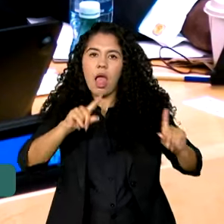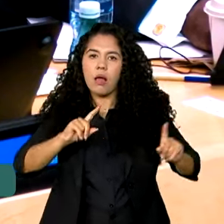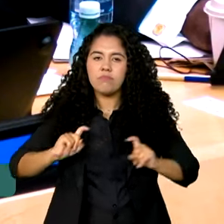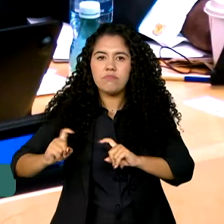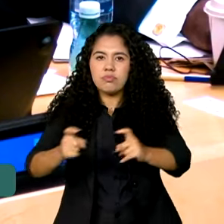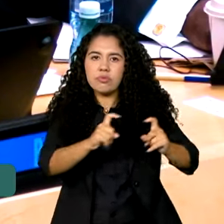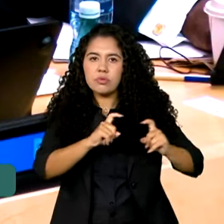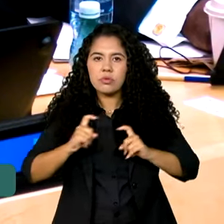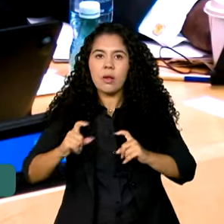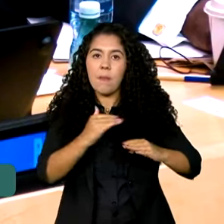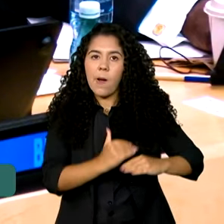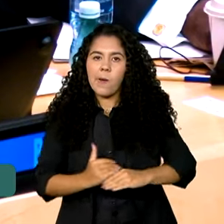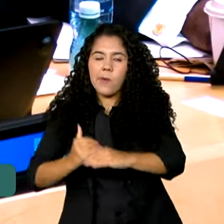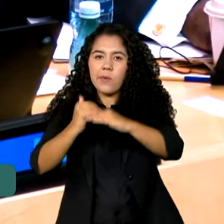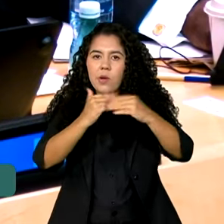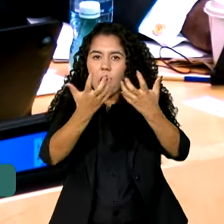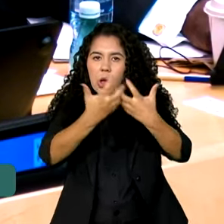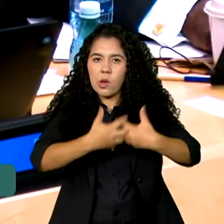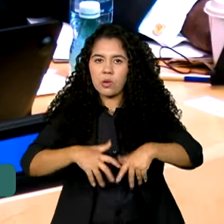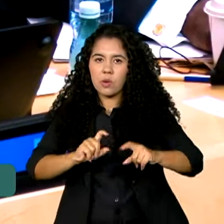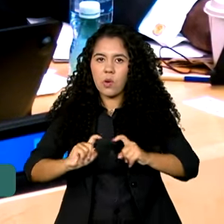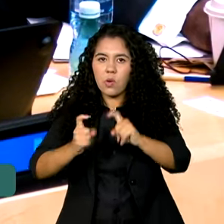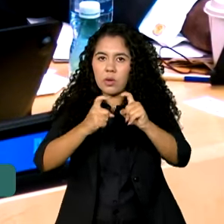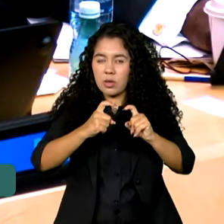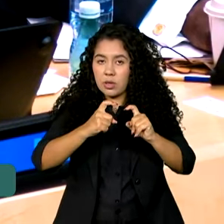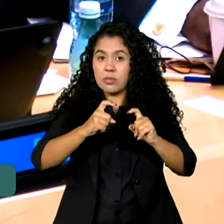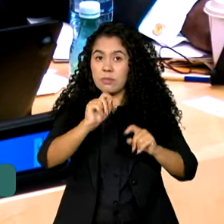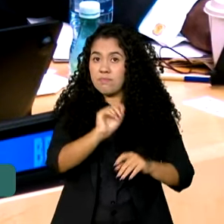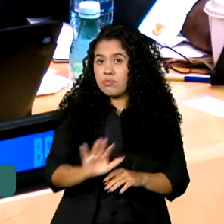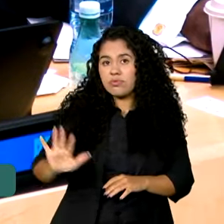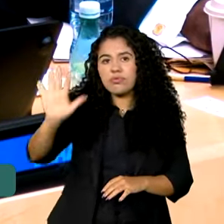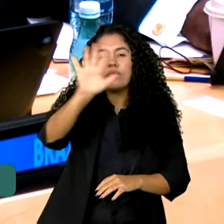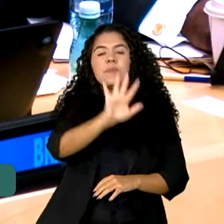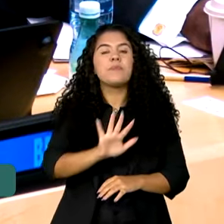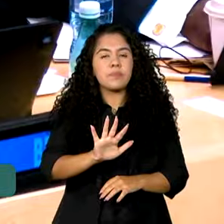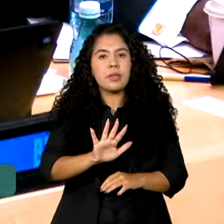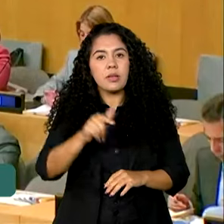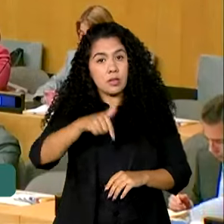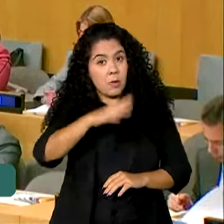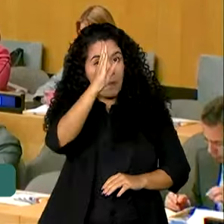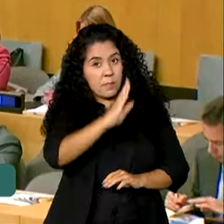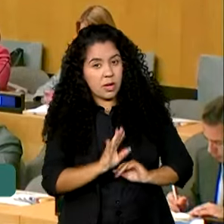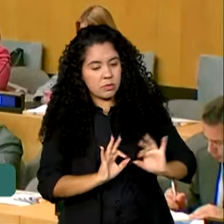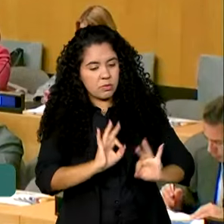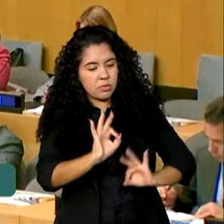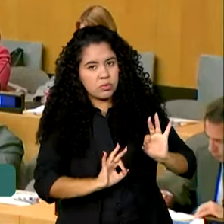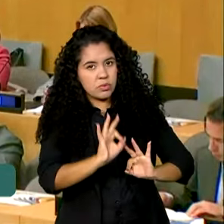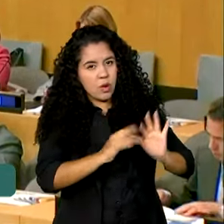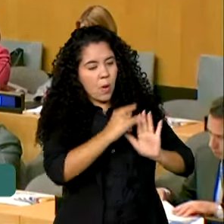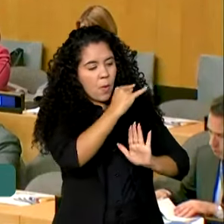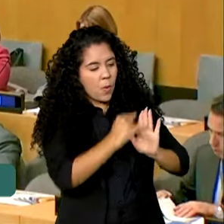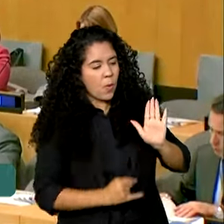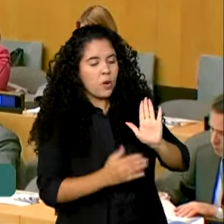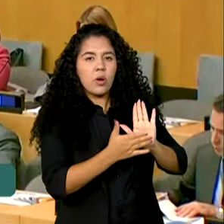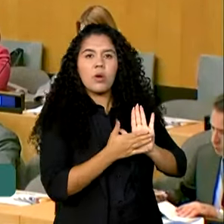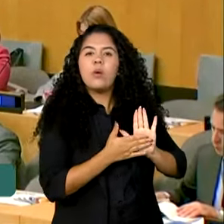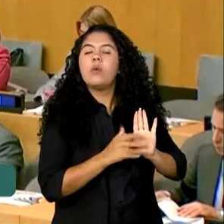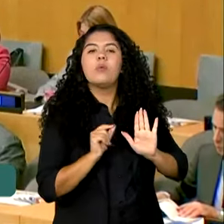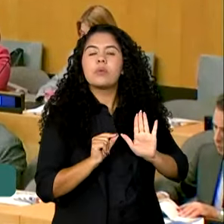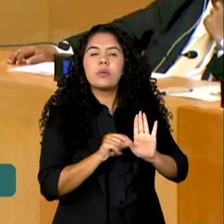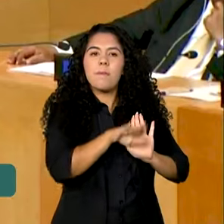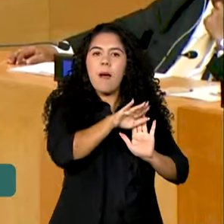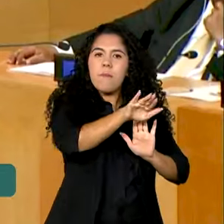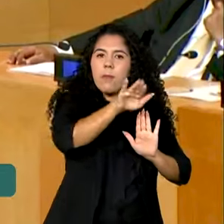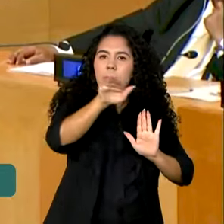modernização do sistema de governança global e que o Brasil vai apresentar um documento convocando os países para discutir uma